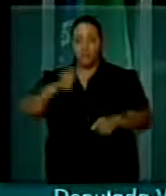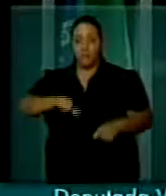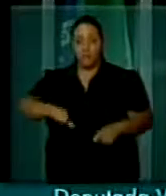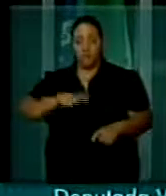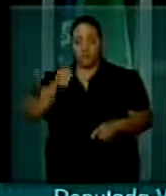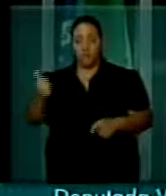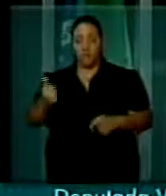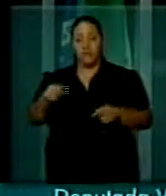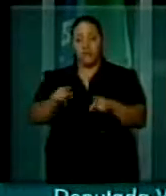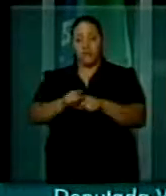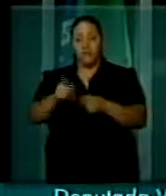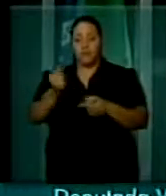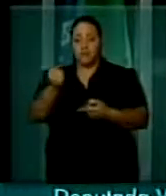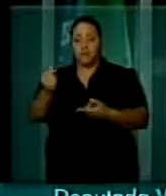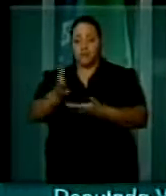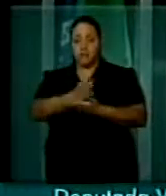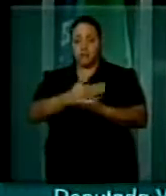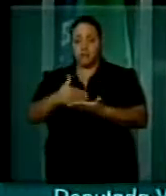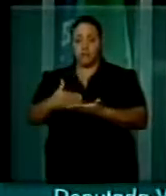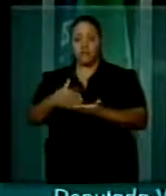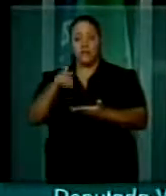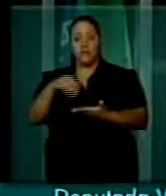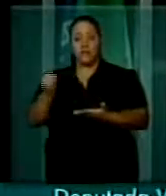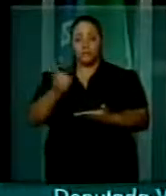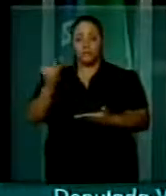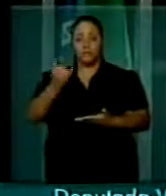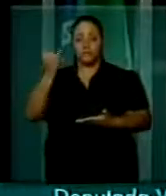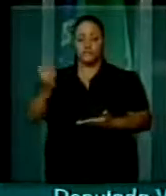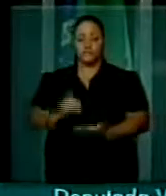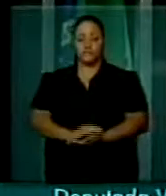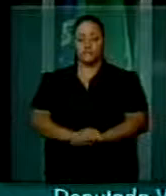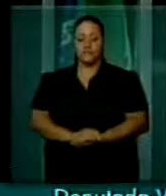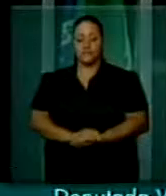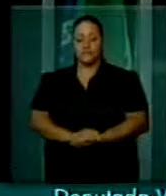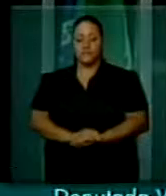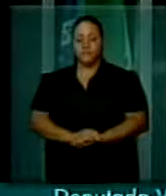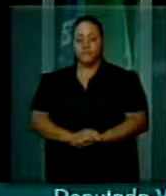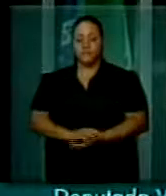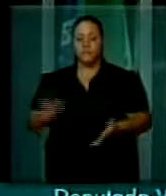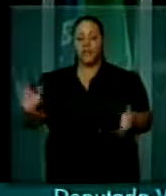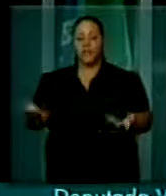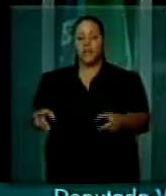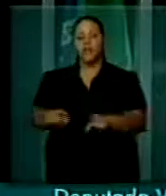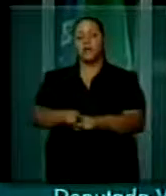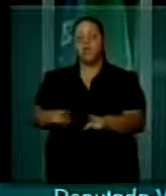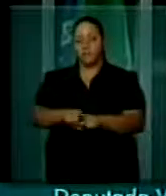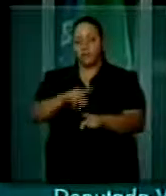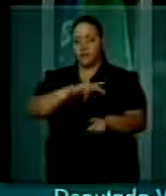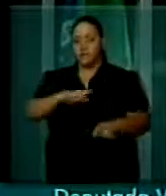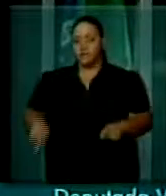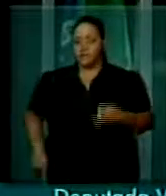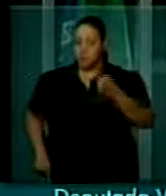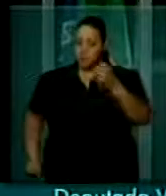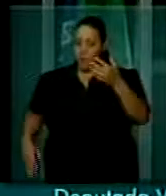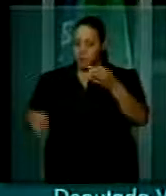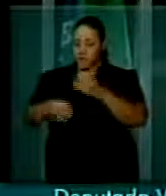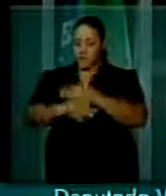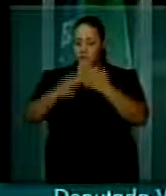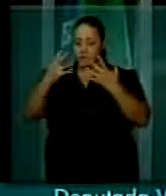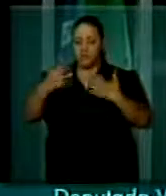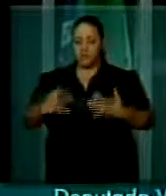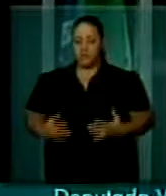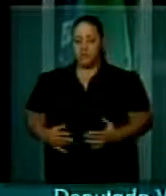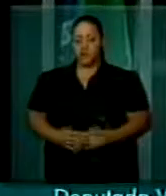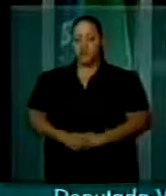distribuição de renda. Isso é importante. E quero, seu presidente, já indo para concluir meu pronunciamento,